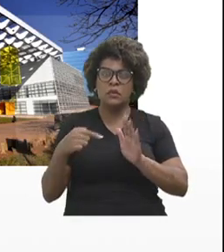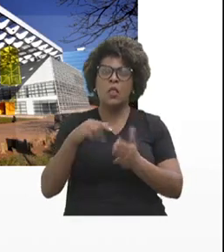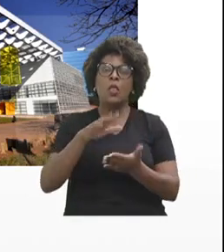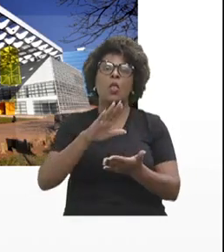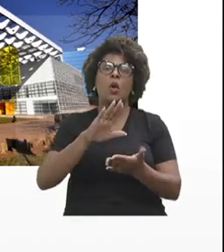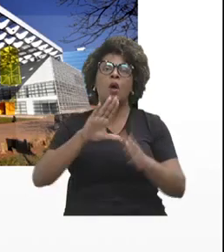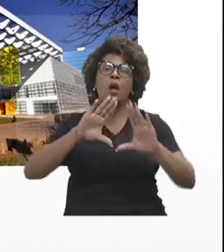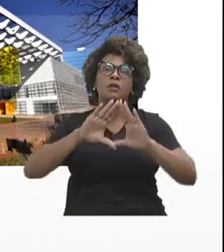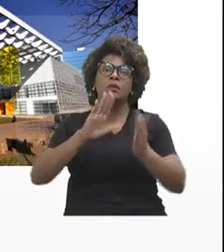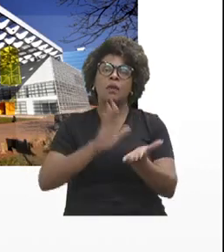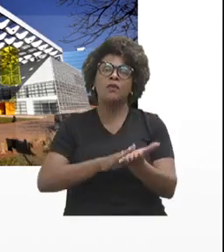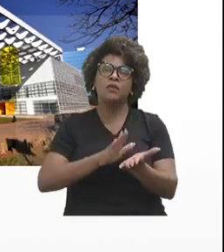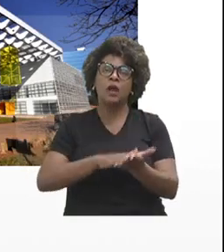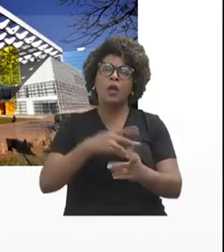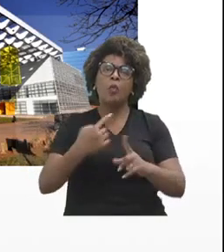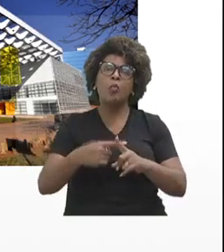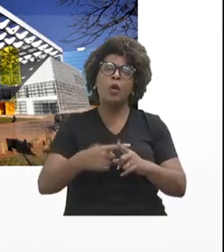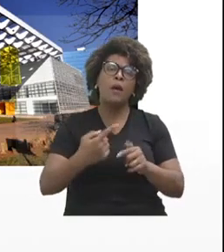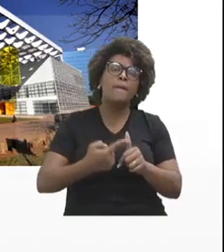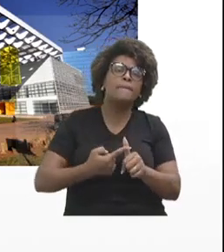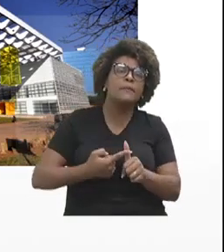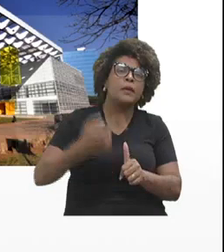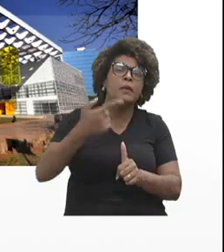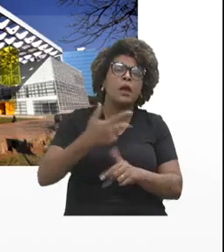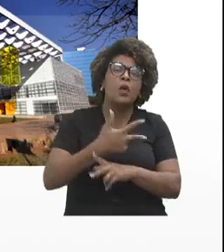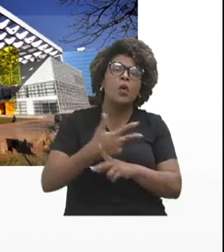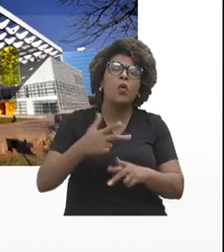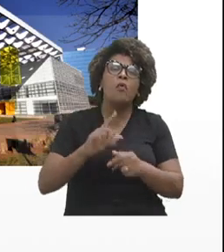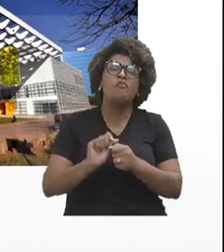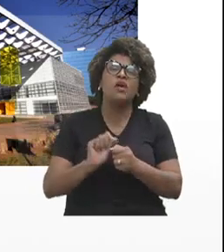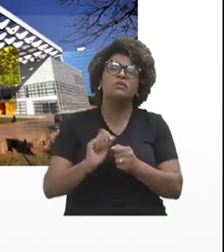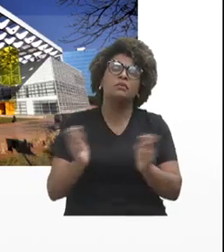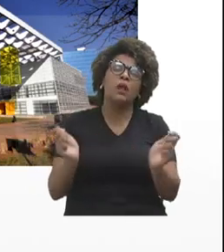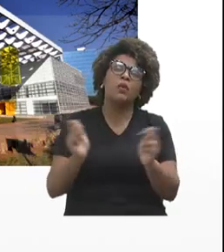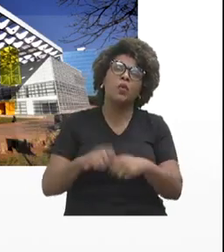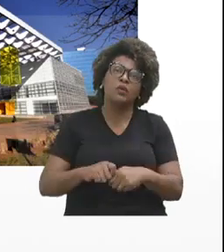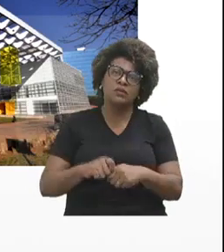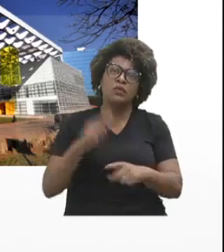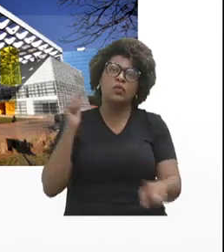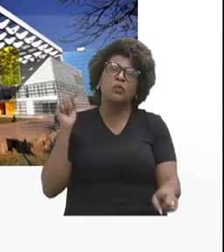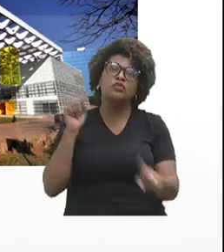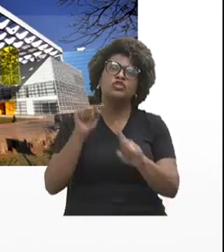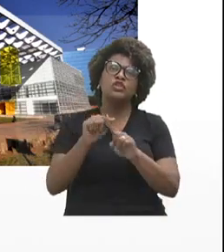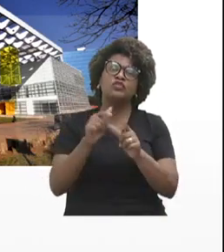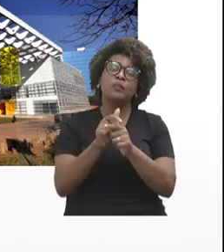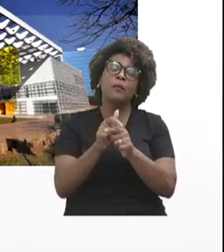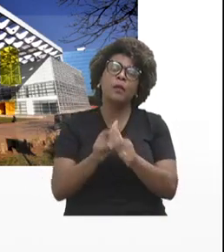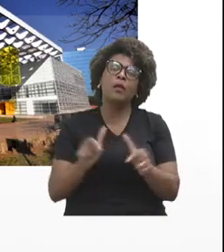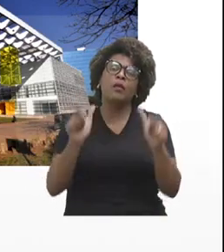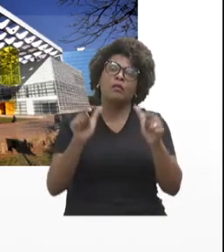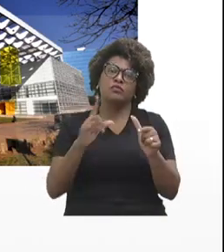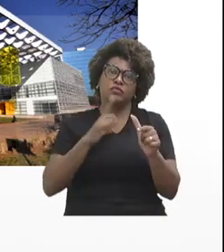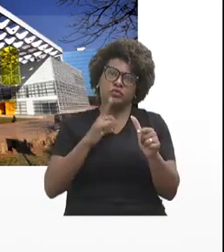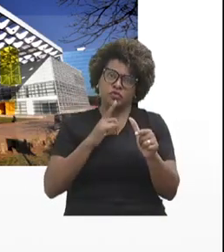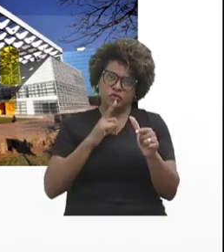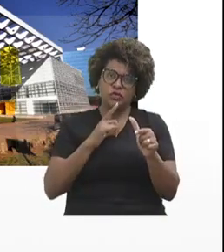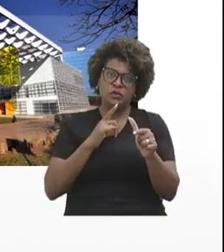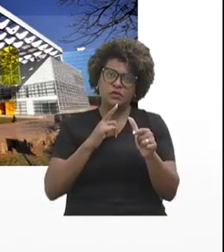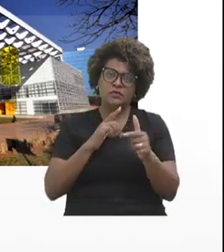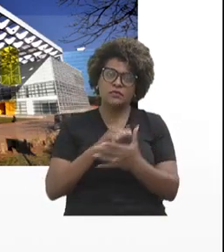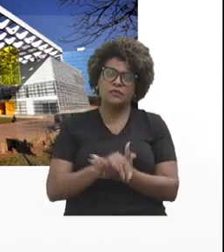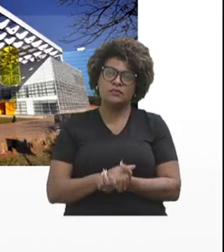isso foi um dos primeiros passos para a gente conseguir atingir os objetivos macros que a gente tinha, que a gente está falando aqui, que a gente tem, aliás,